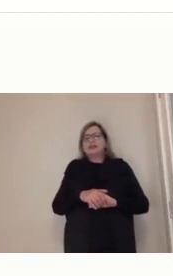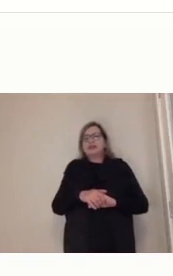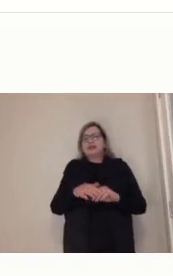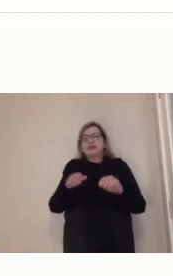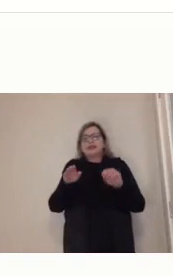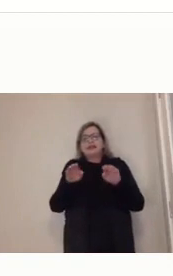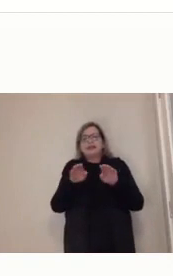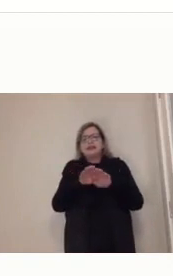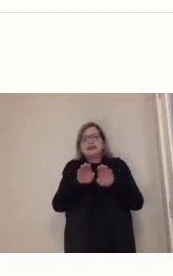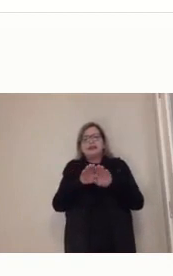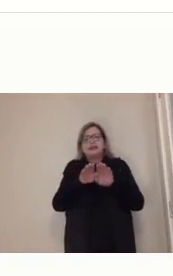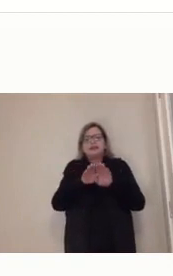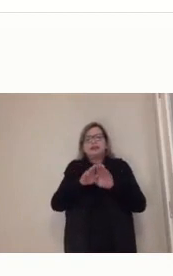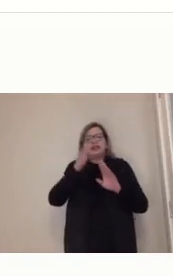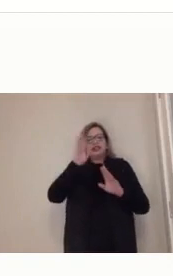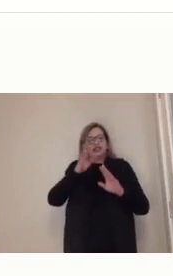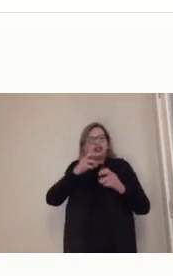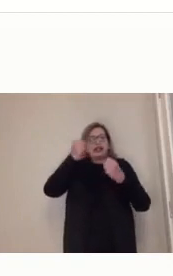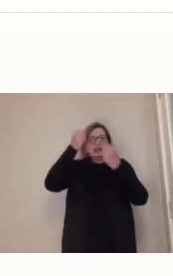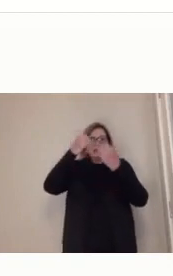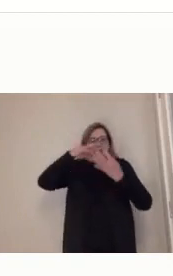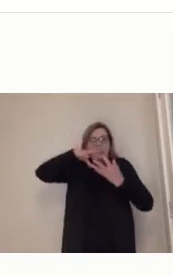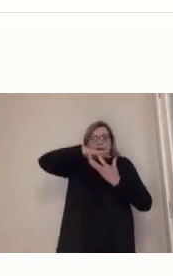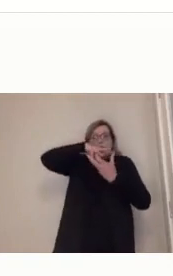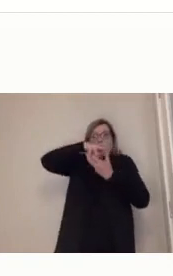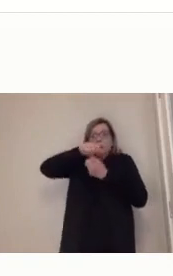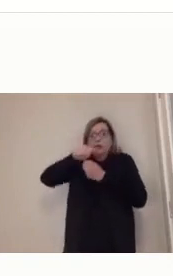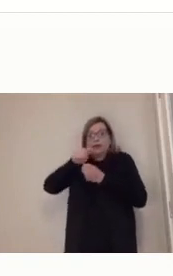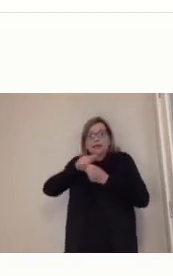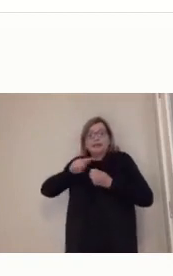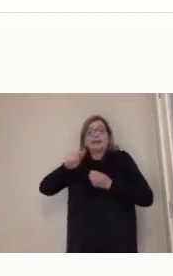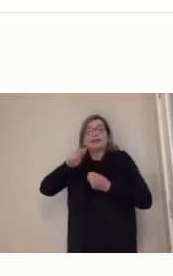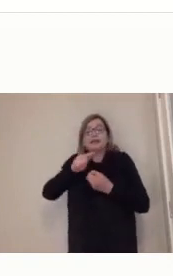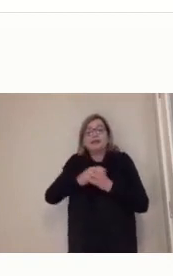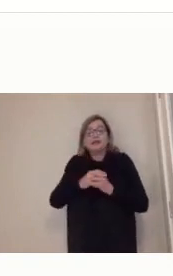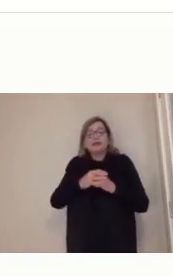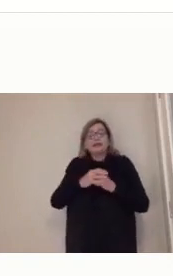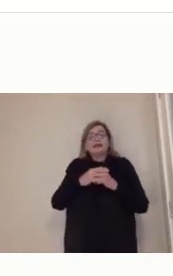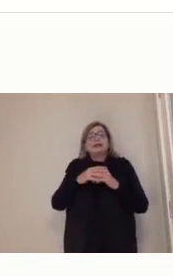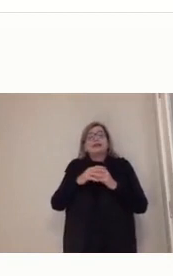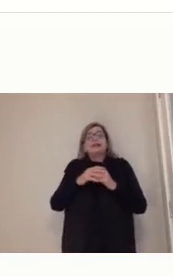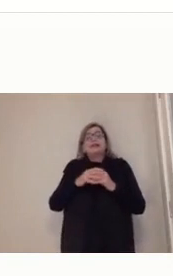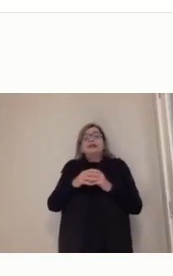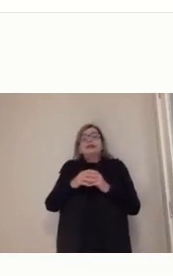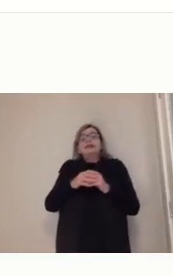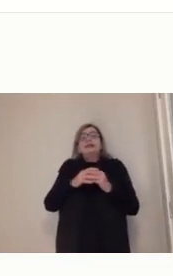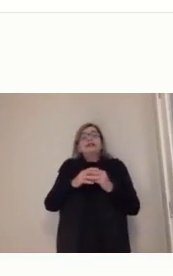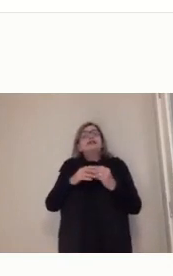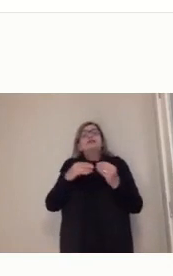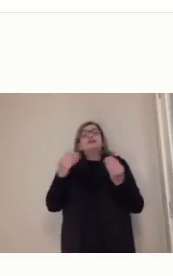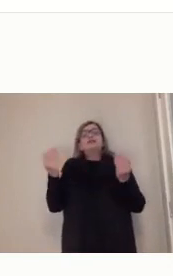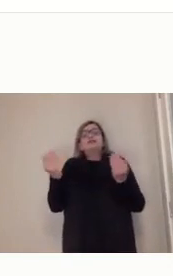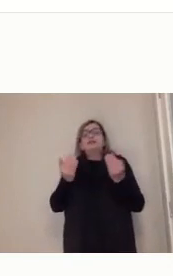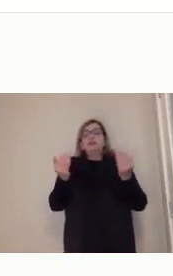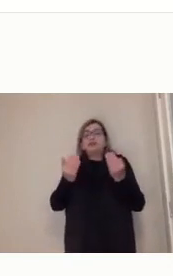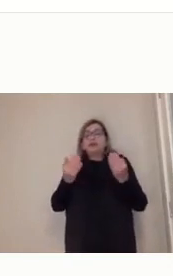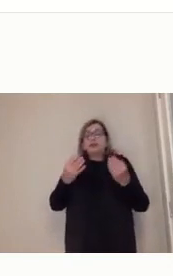E a gente está nesse mundo globalizado, já dei alguns exemplos para vocês sobre isso, né? Então,